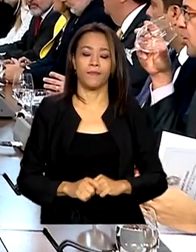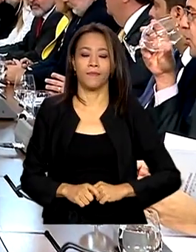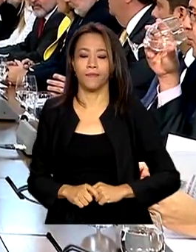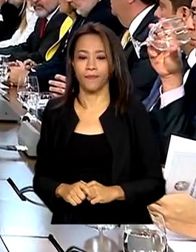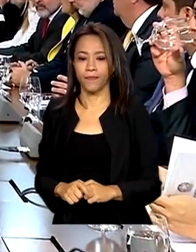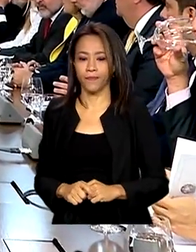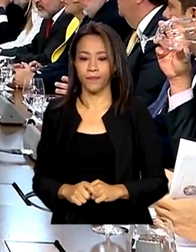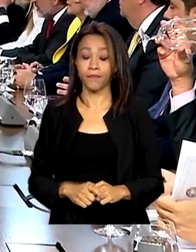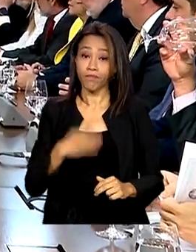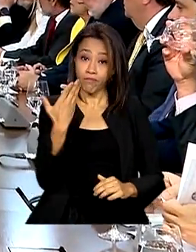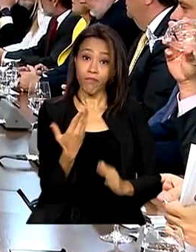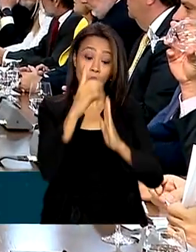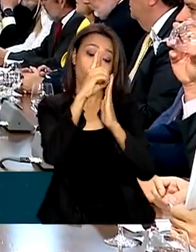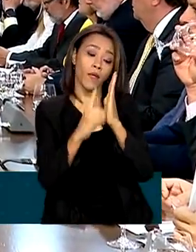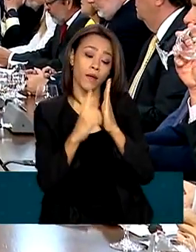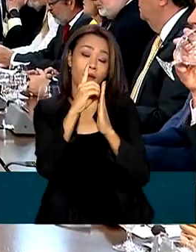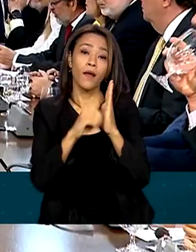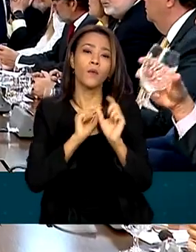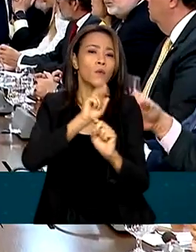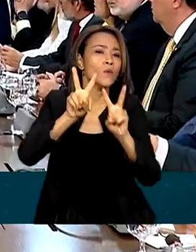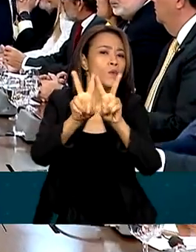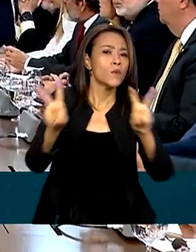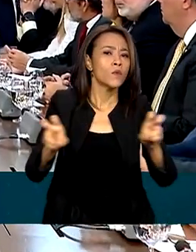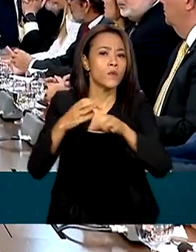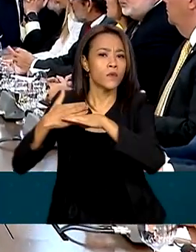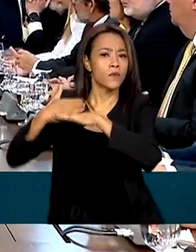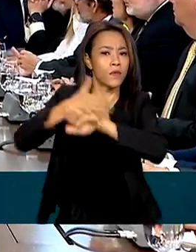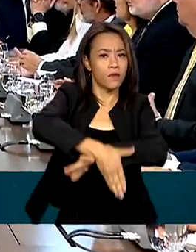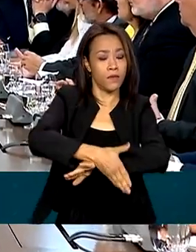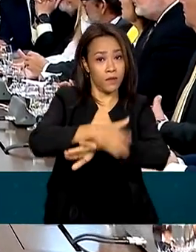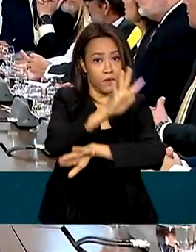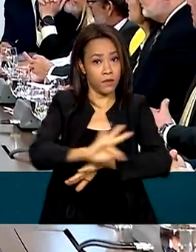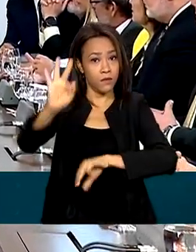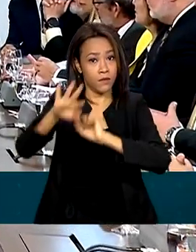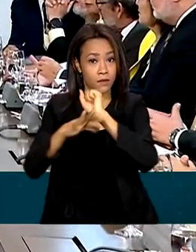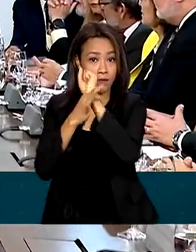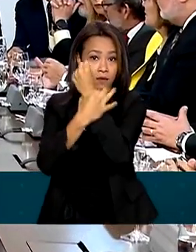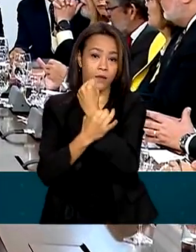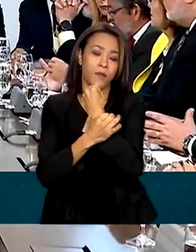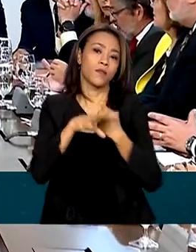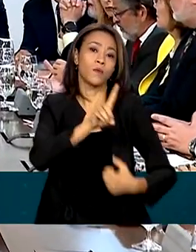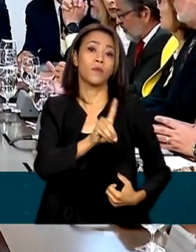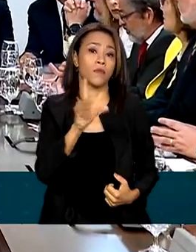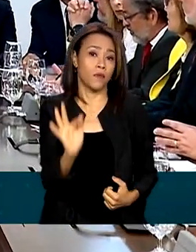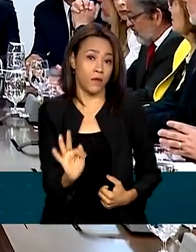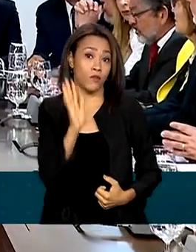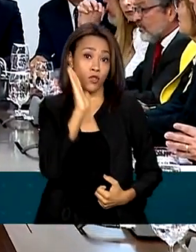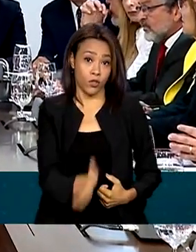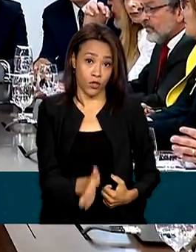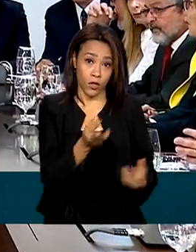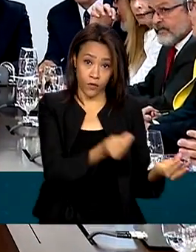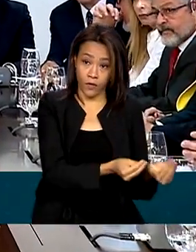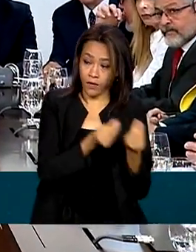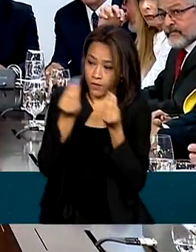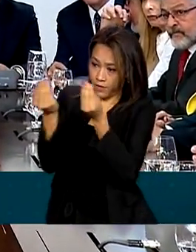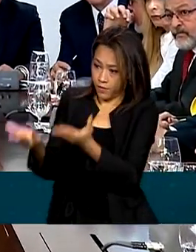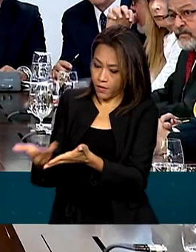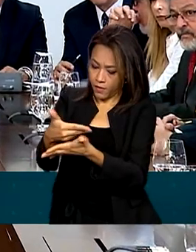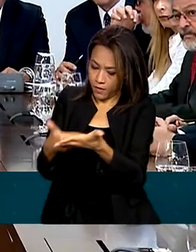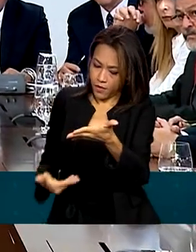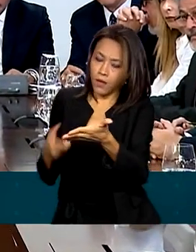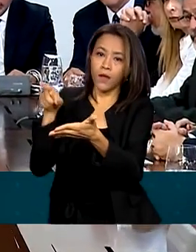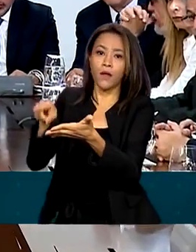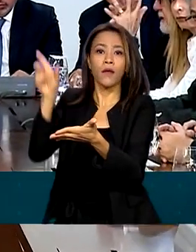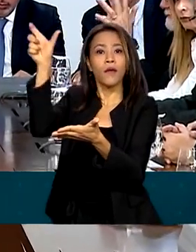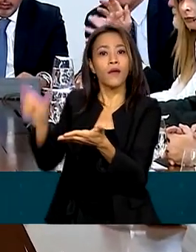O decreto que determina a intervenção federal na segurança pública do Distrito Federal foi entregue ao presidente Lula pelo